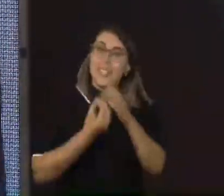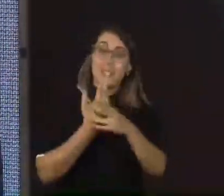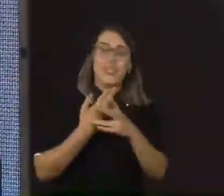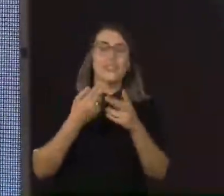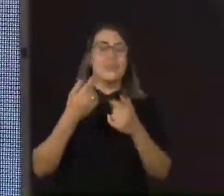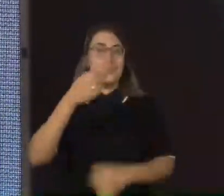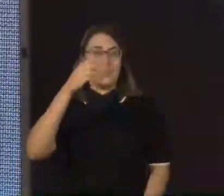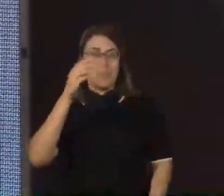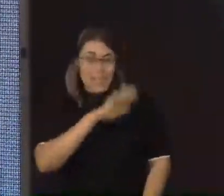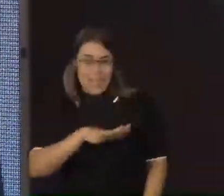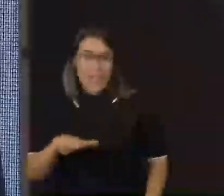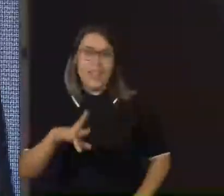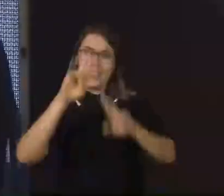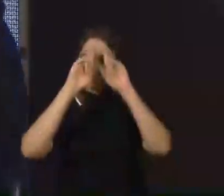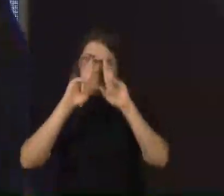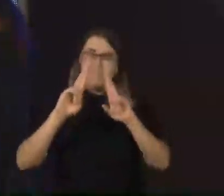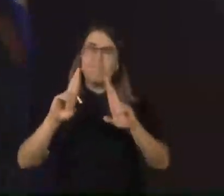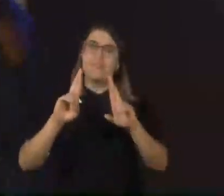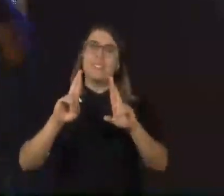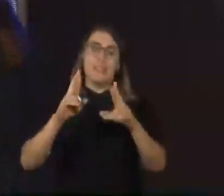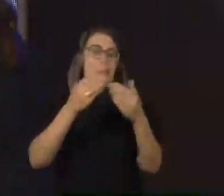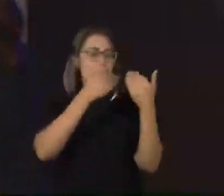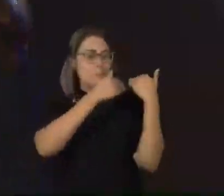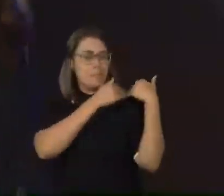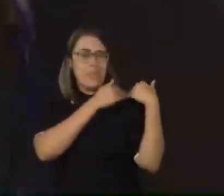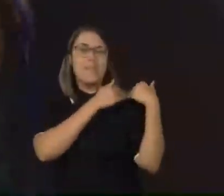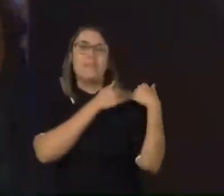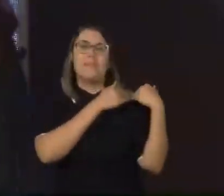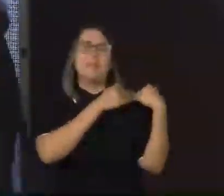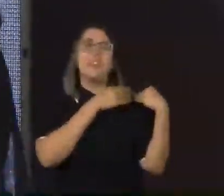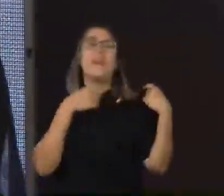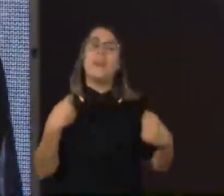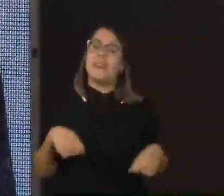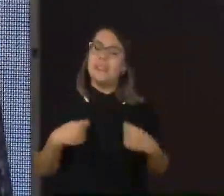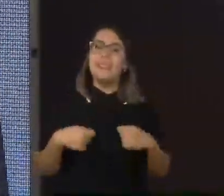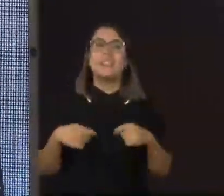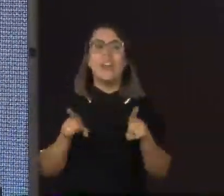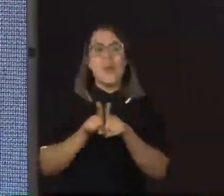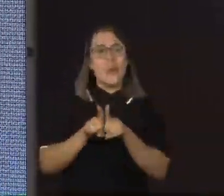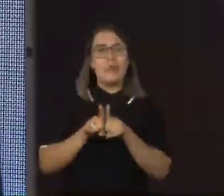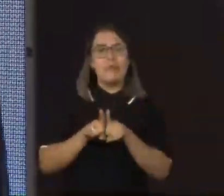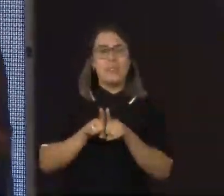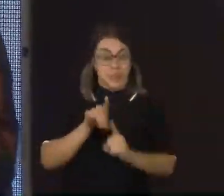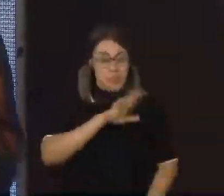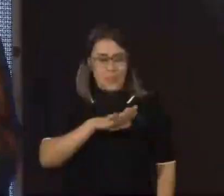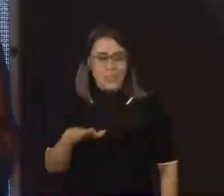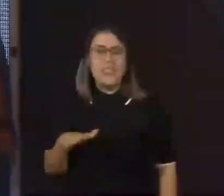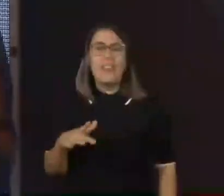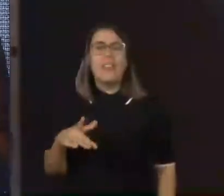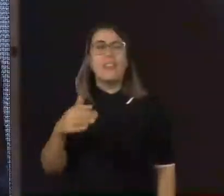isso tem a ver com o desempenho na escola, uma criança consciente das suas